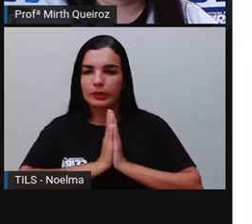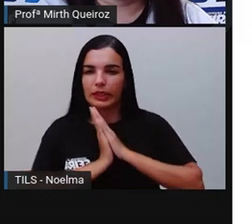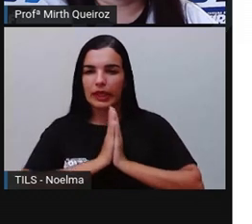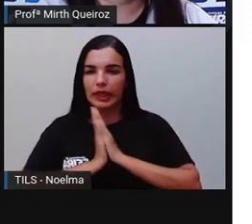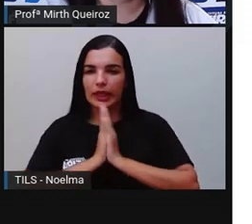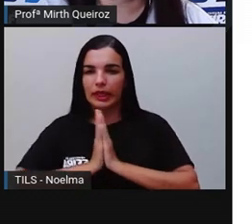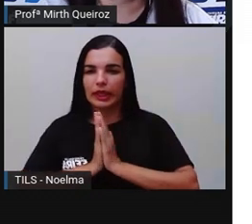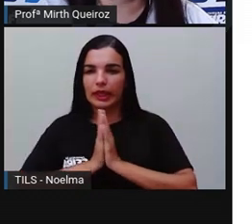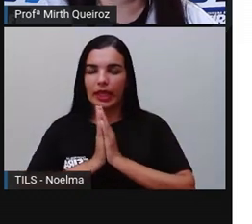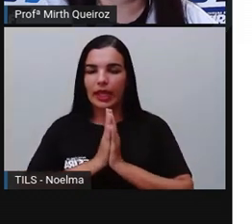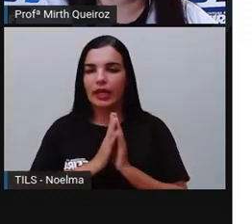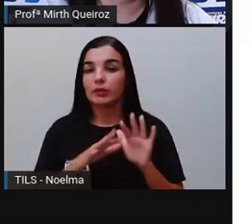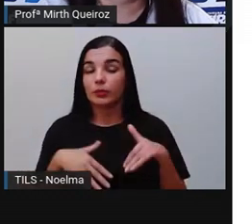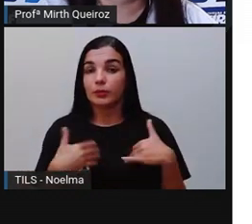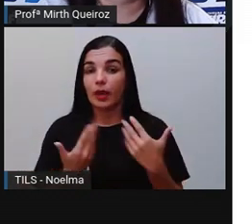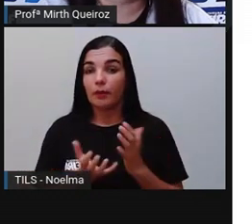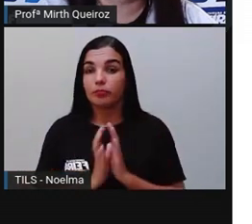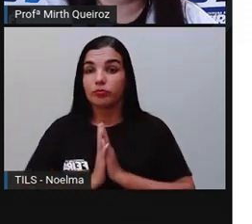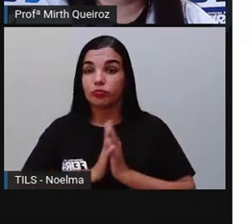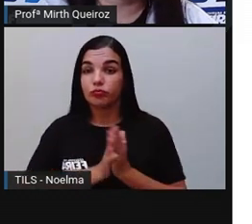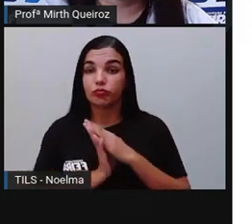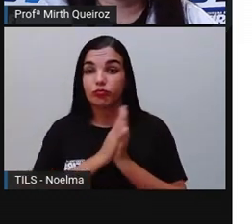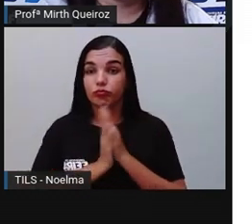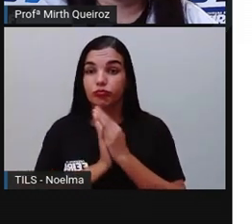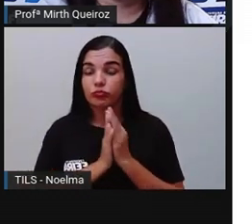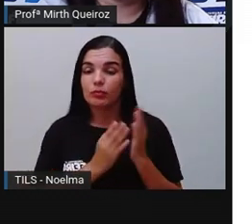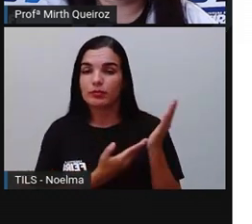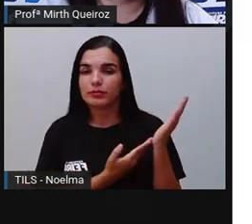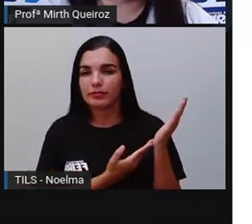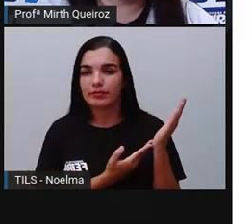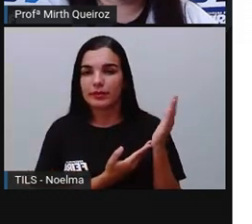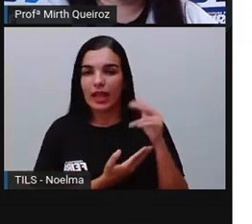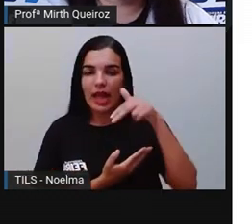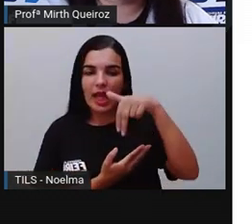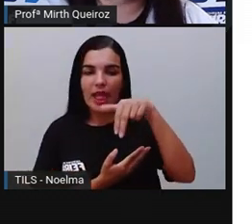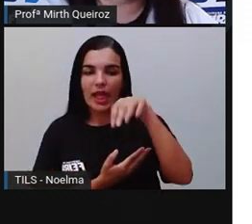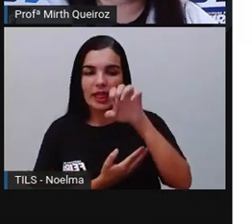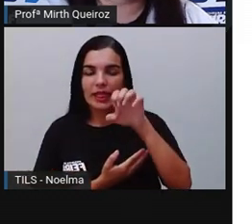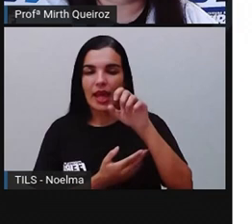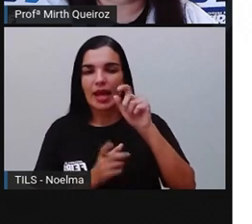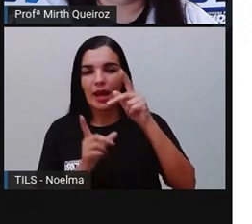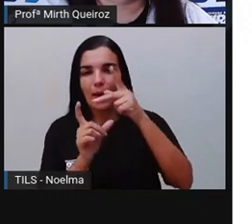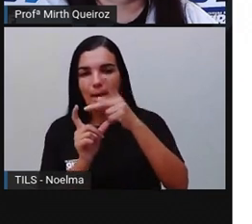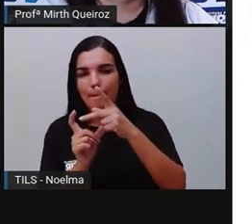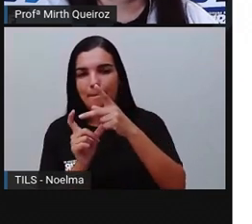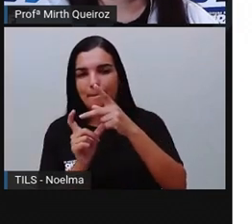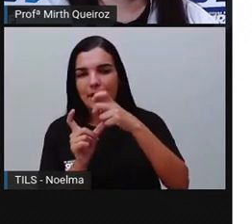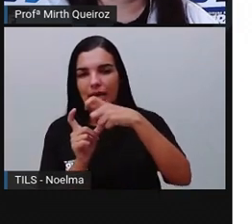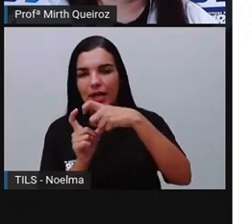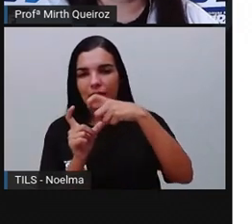É a penúltima sílaba. É é uma palavra paroxítona.